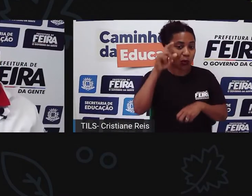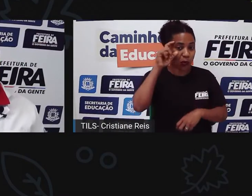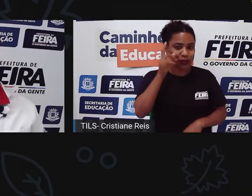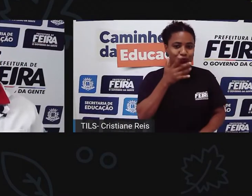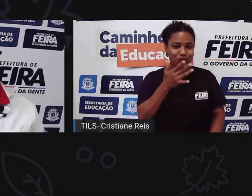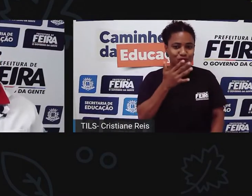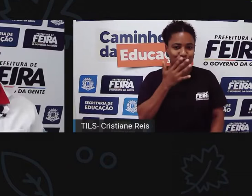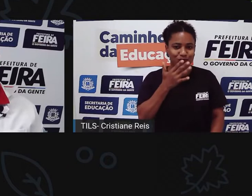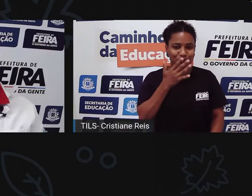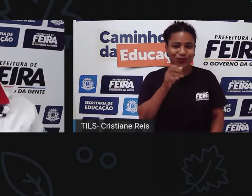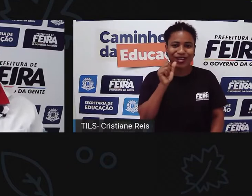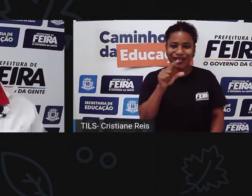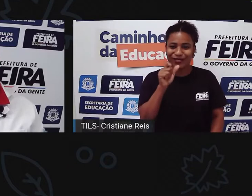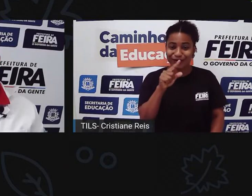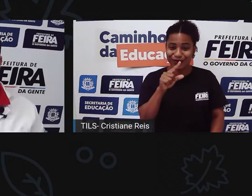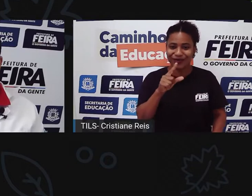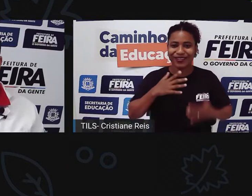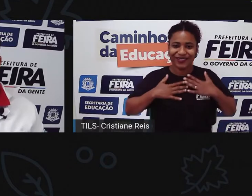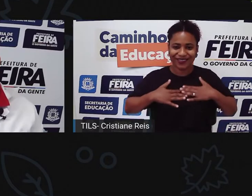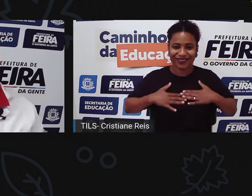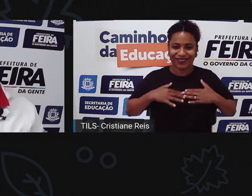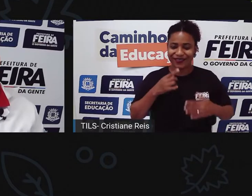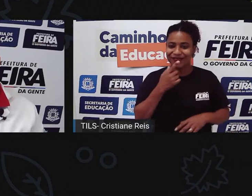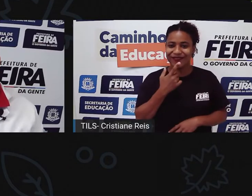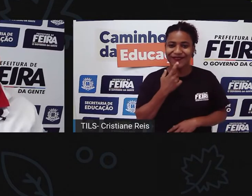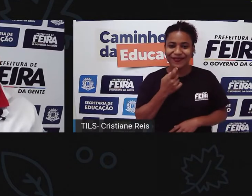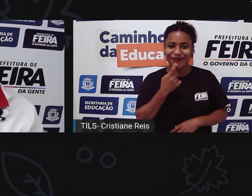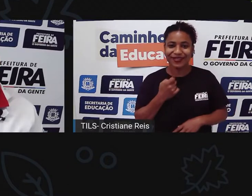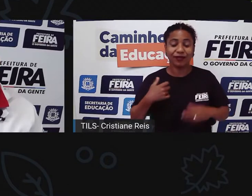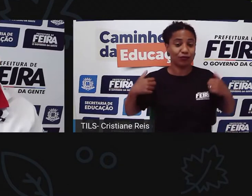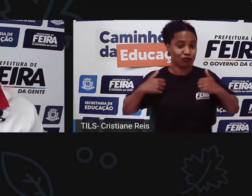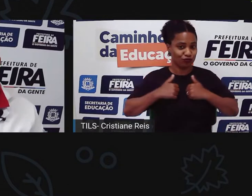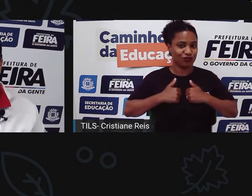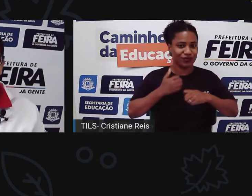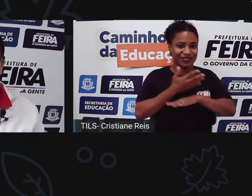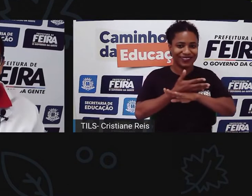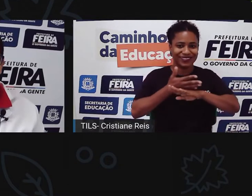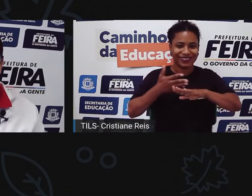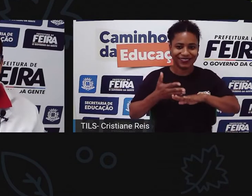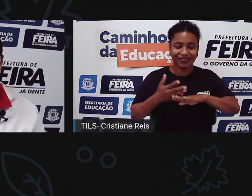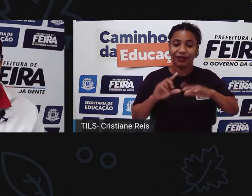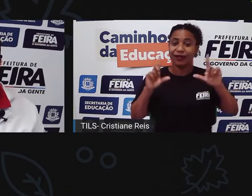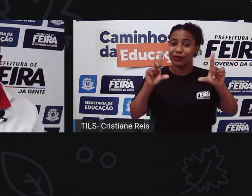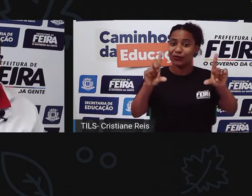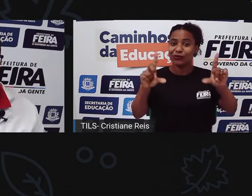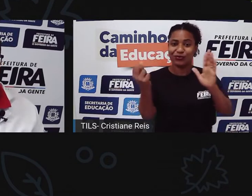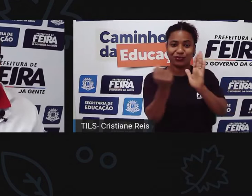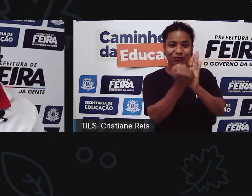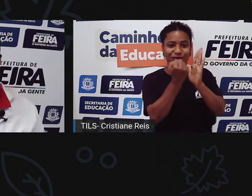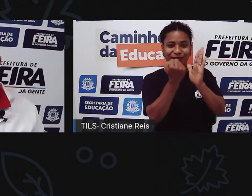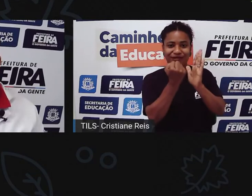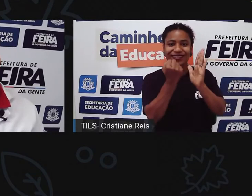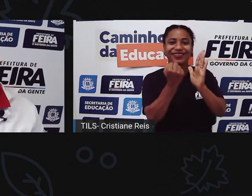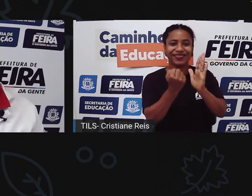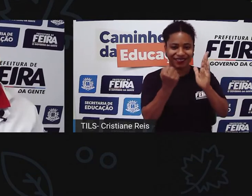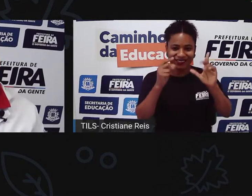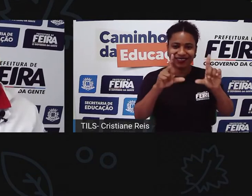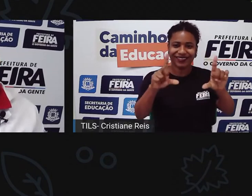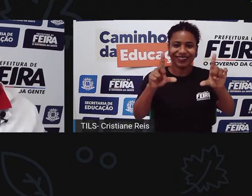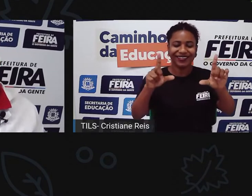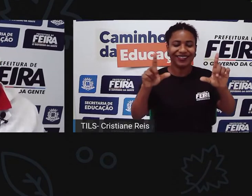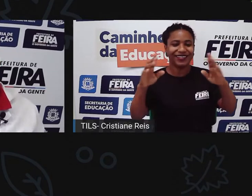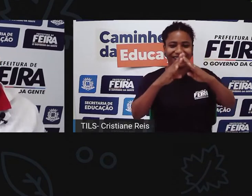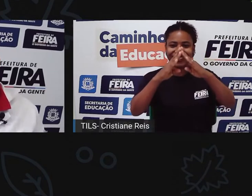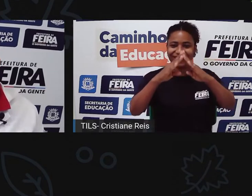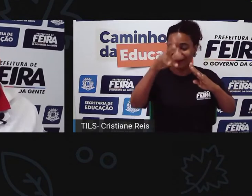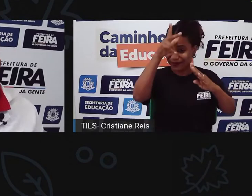hoje eu tô vestindo uma camisa vermelha e por cima dessa camisa um jaleco branco. Aqui atrás de mim tem um painel com a logomarca da